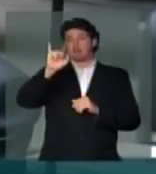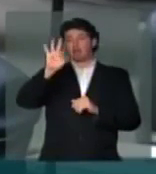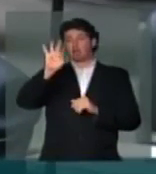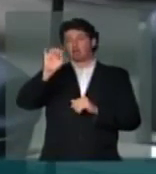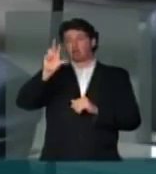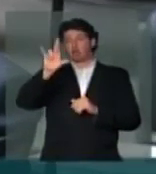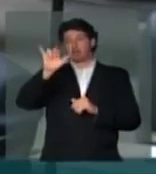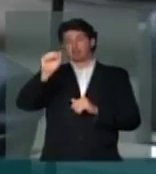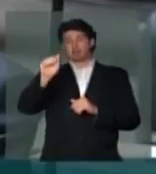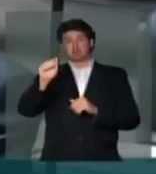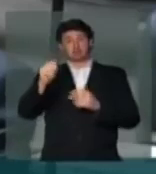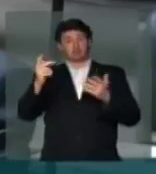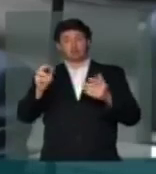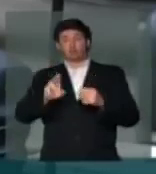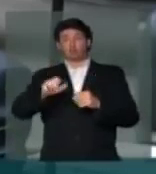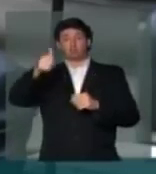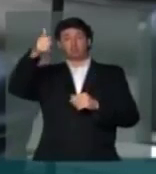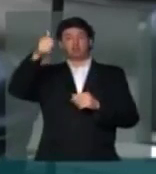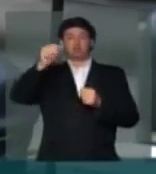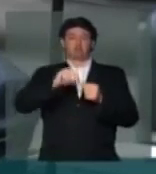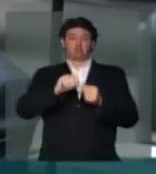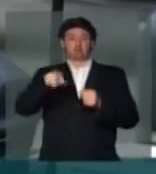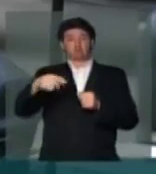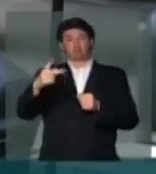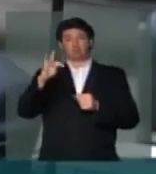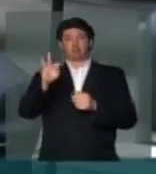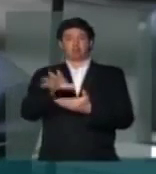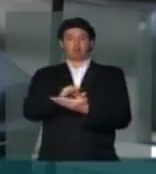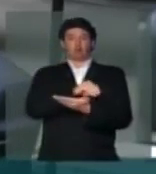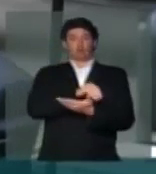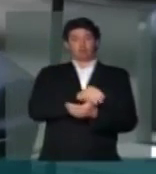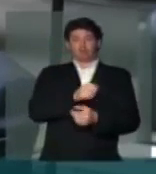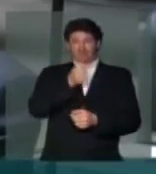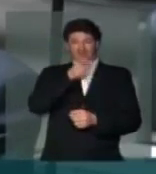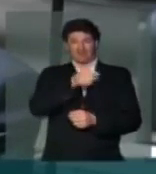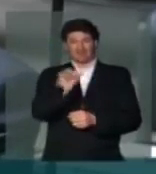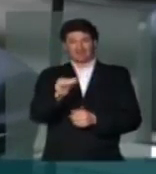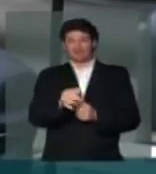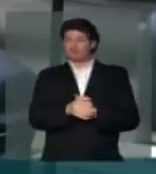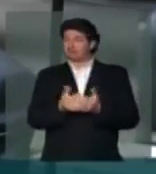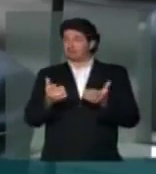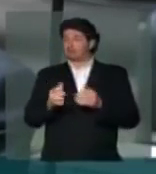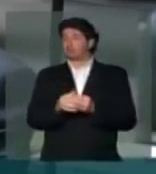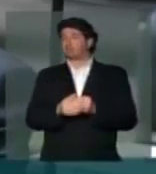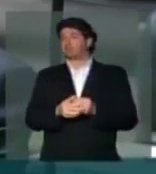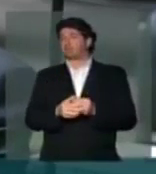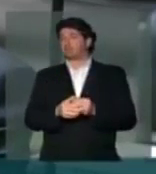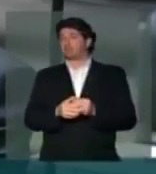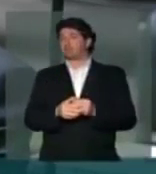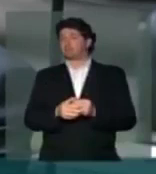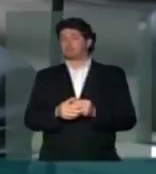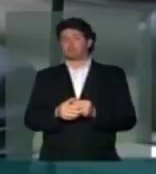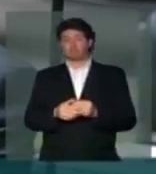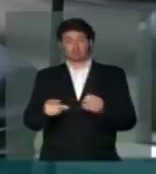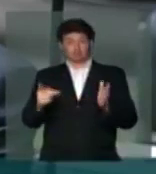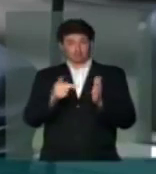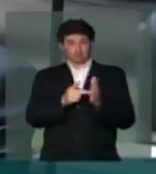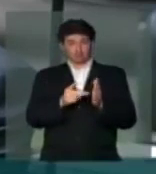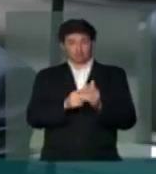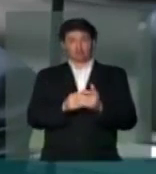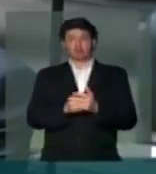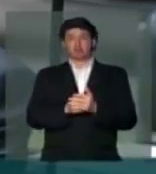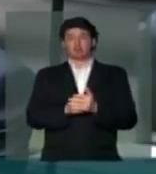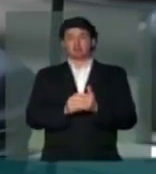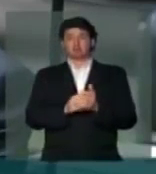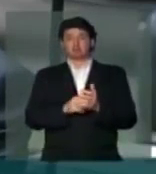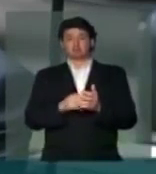foi precursor disso, depois foi seguido pelo PT Impressionante Ou seja, na verdade nós